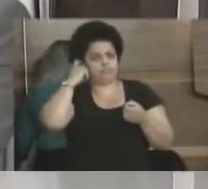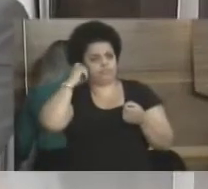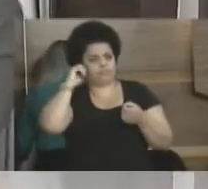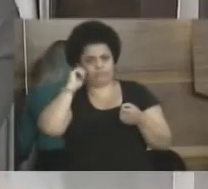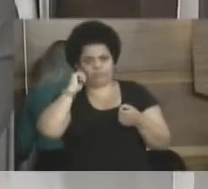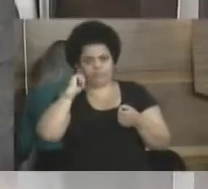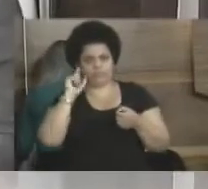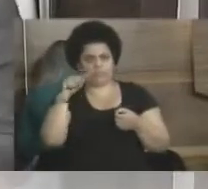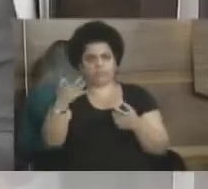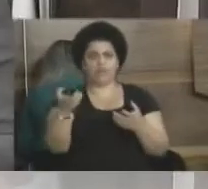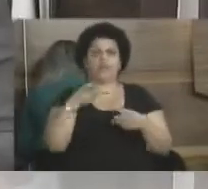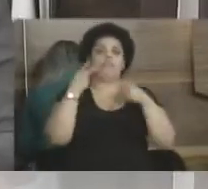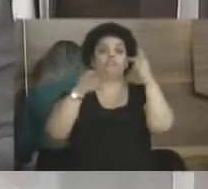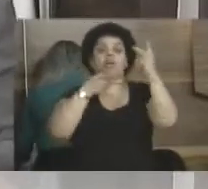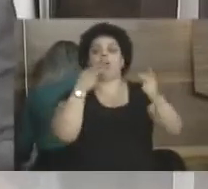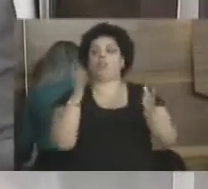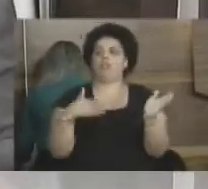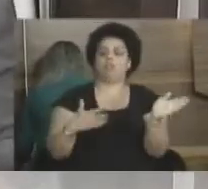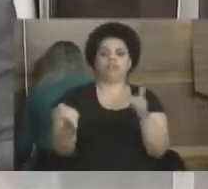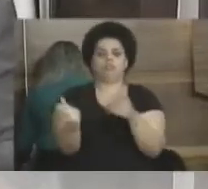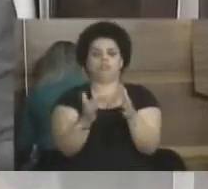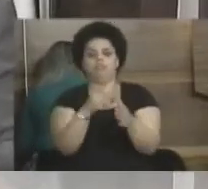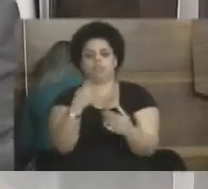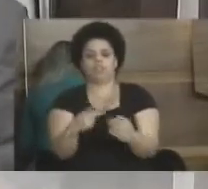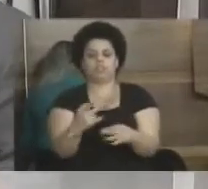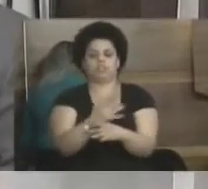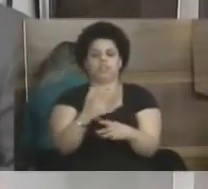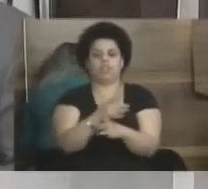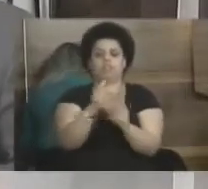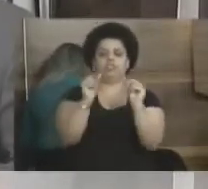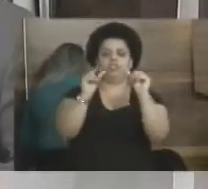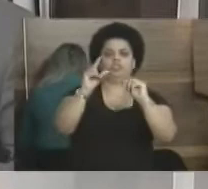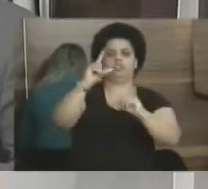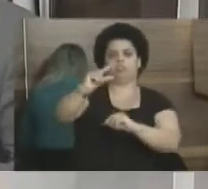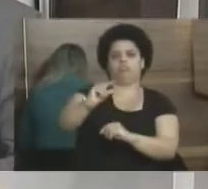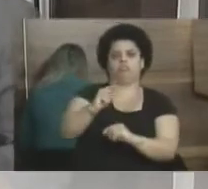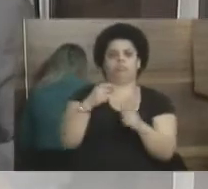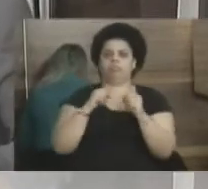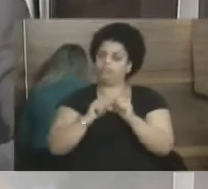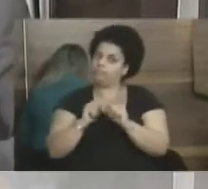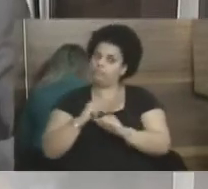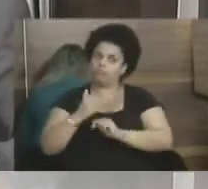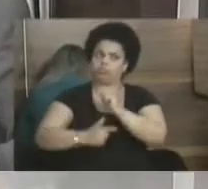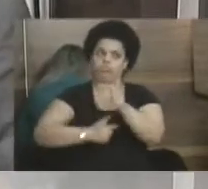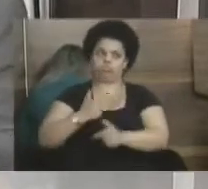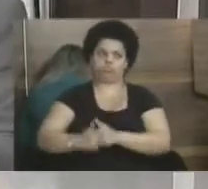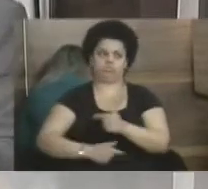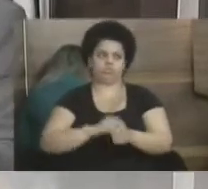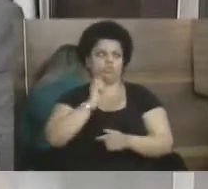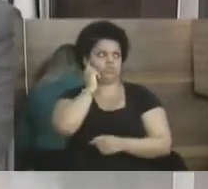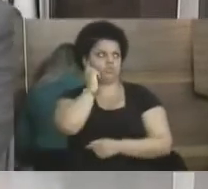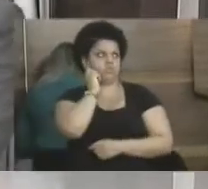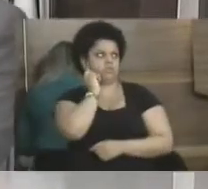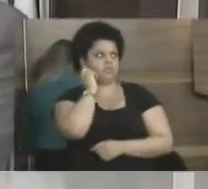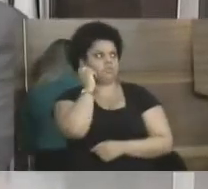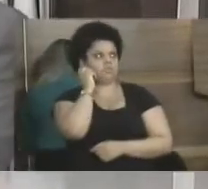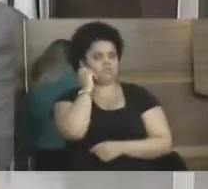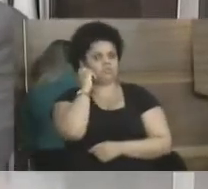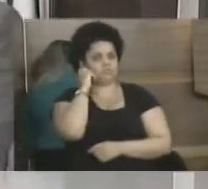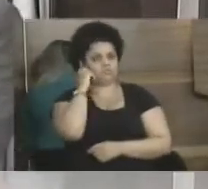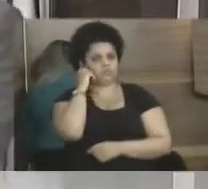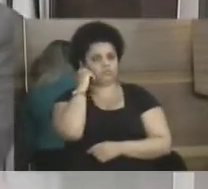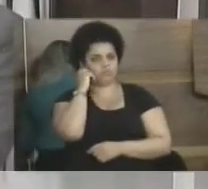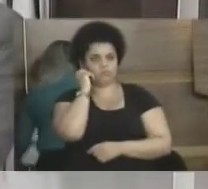depois quer falar que a arrecadação do município está baixa. Vamos trabalhar. Vamos trabalhar, meu amigo. Agora, vamos trabalhar com a